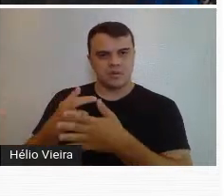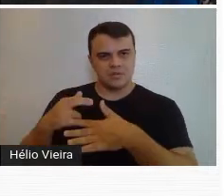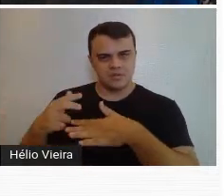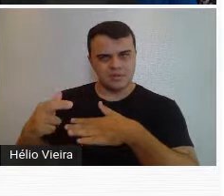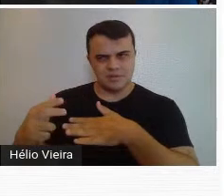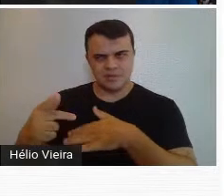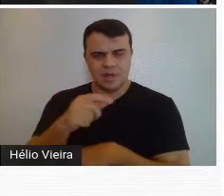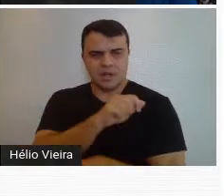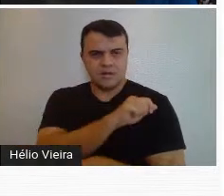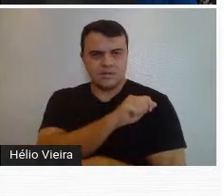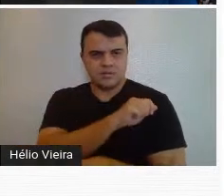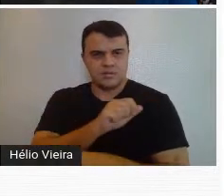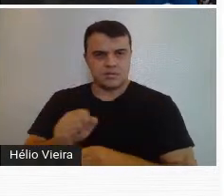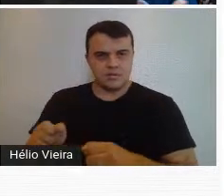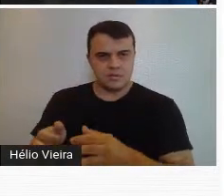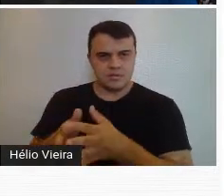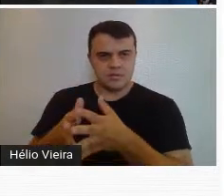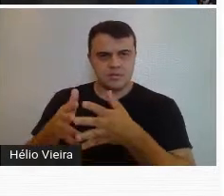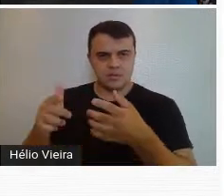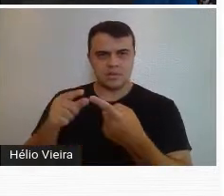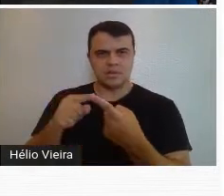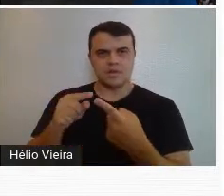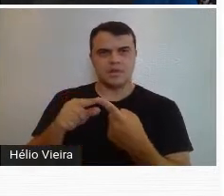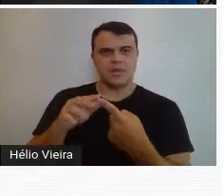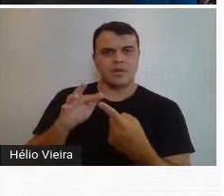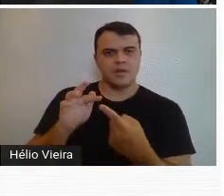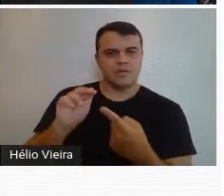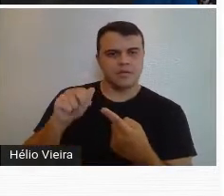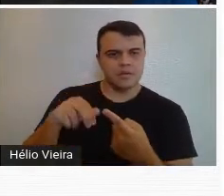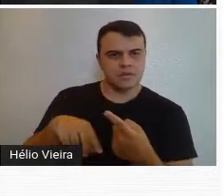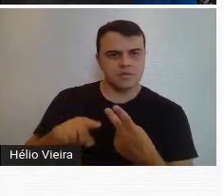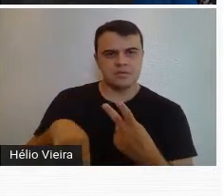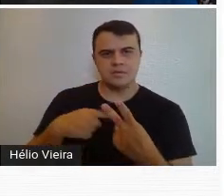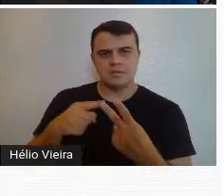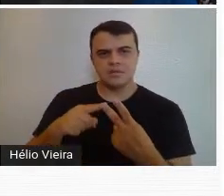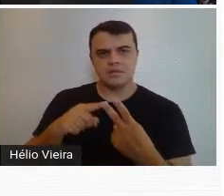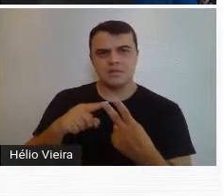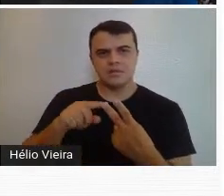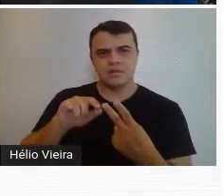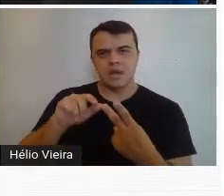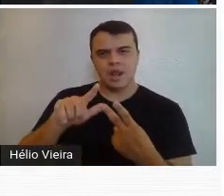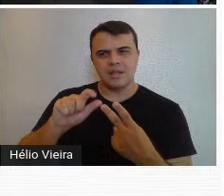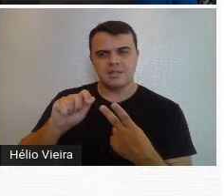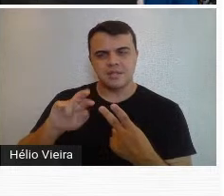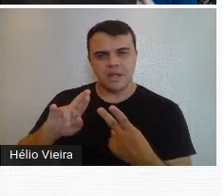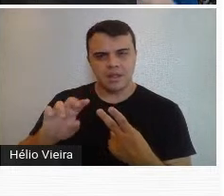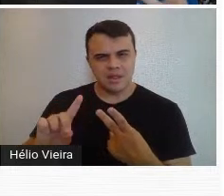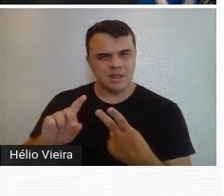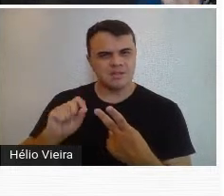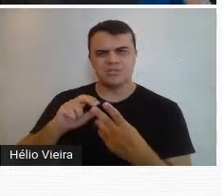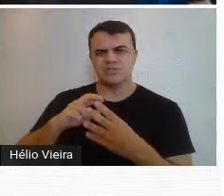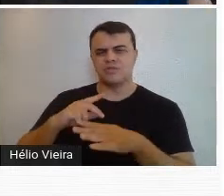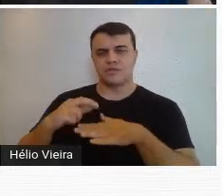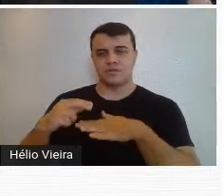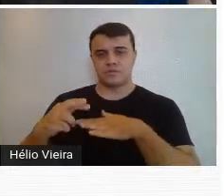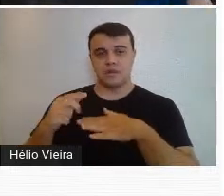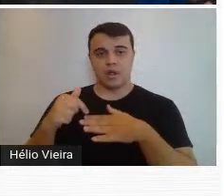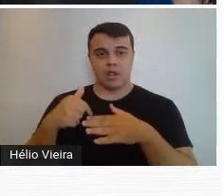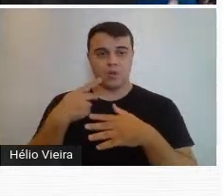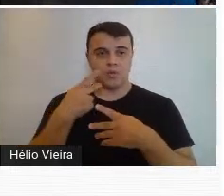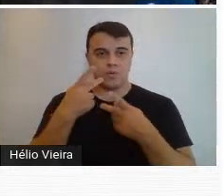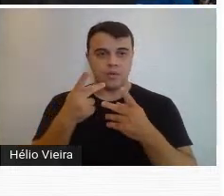maravilhosos, como Sarave, Liara Tupinambá, o Wilde Lacerda, entre outros. Mas eu